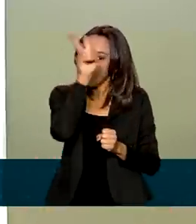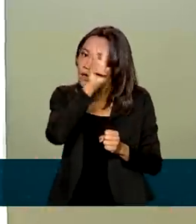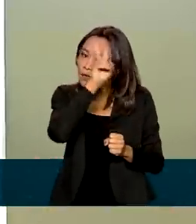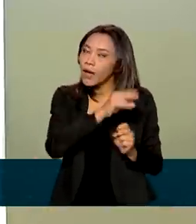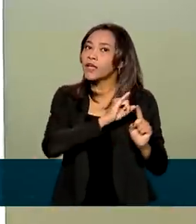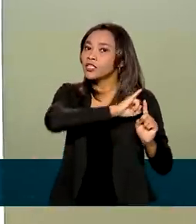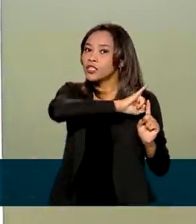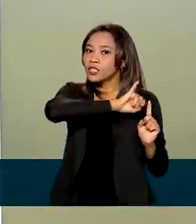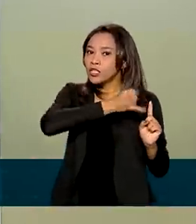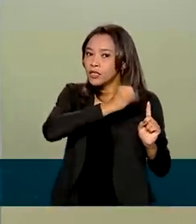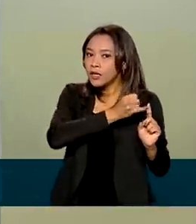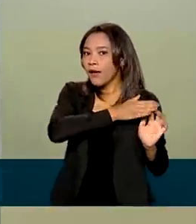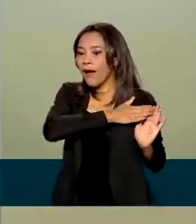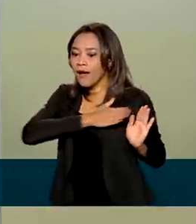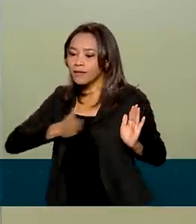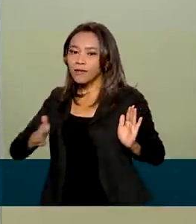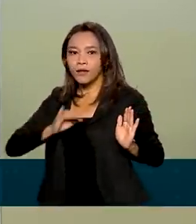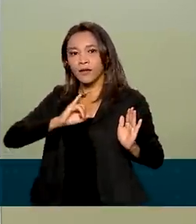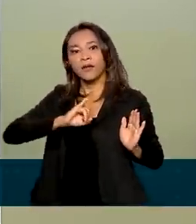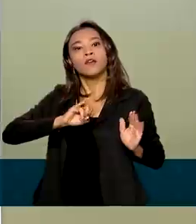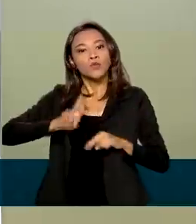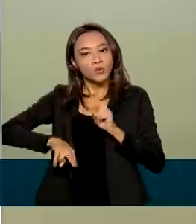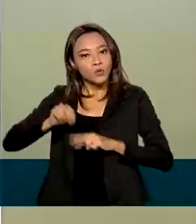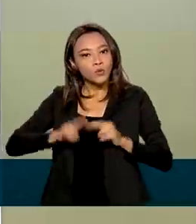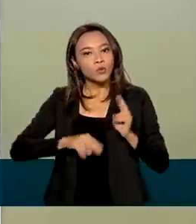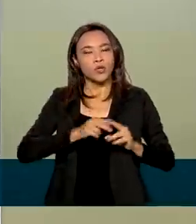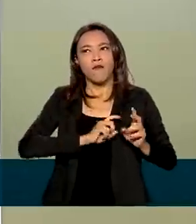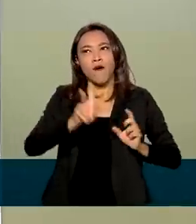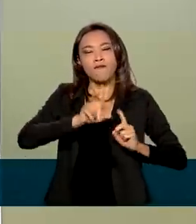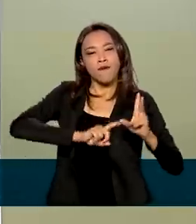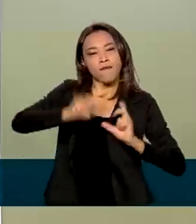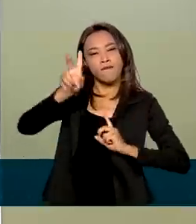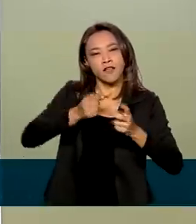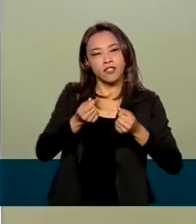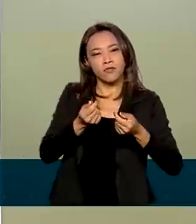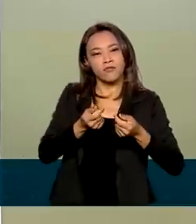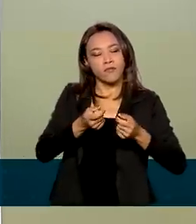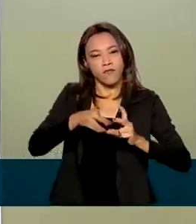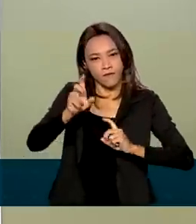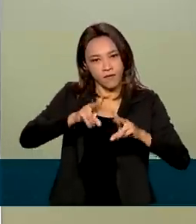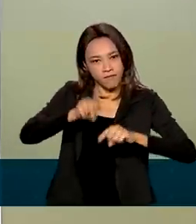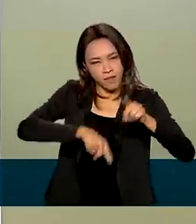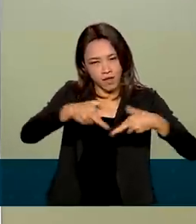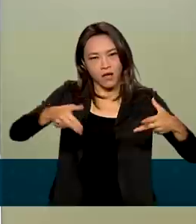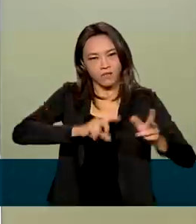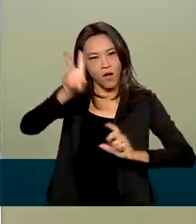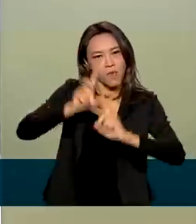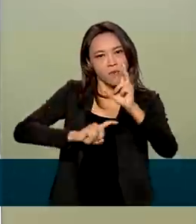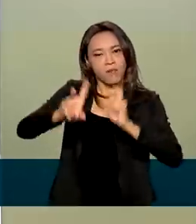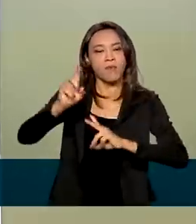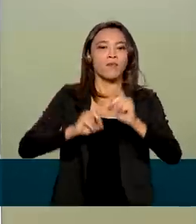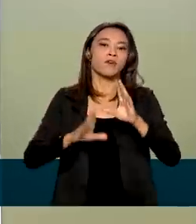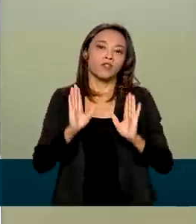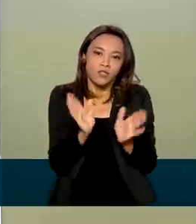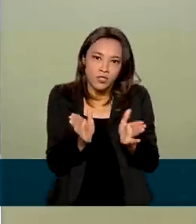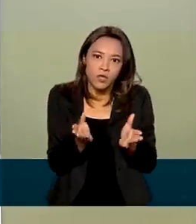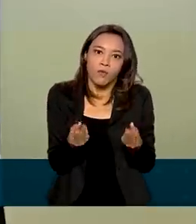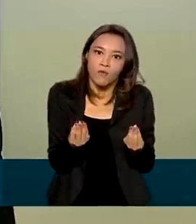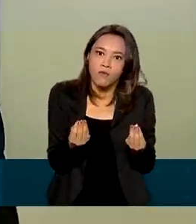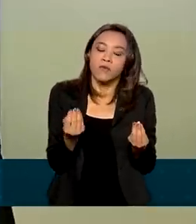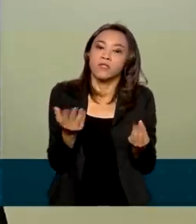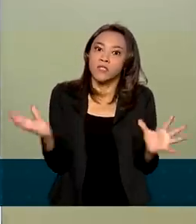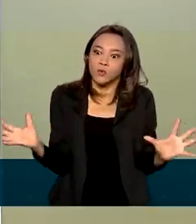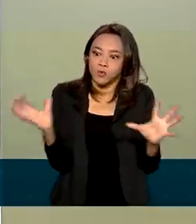de janeiro a junho o Brasil já tinha exportado 136,7 bilhões contra importações de 99,2 bilhões,